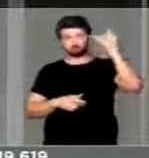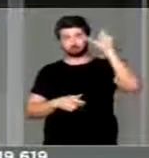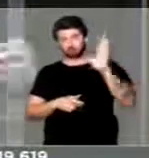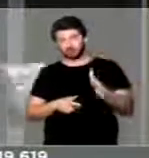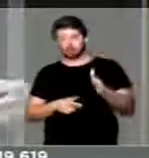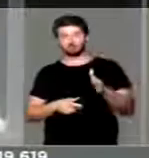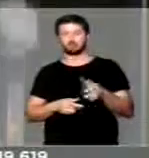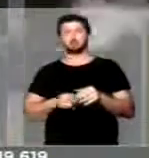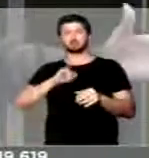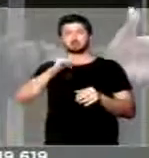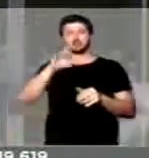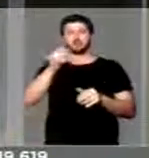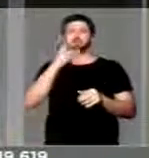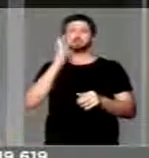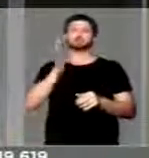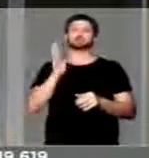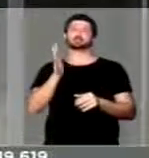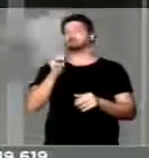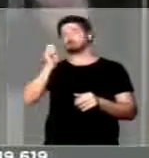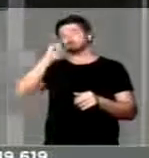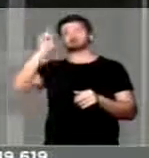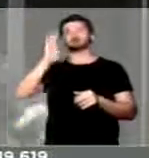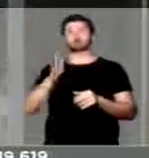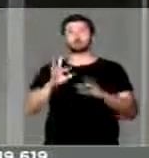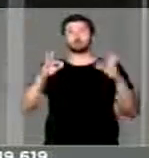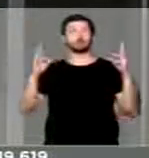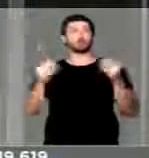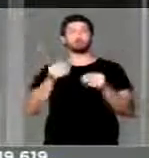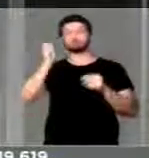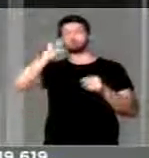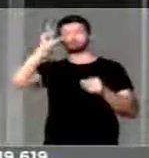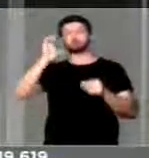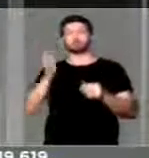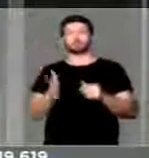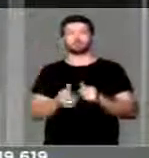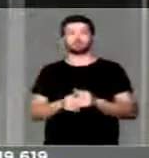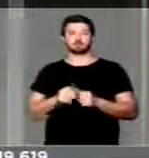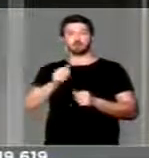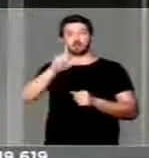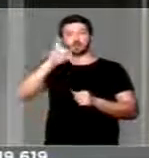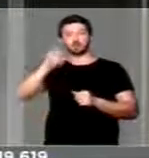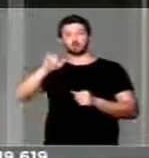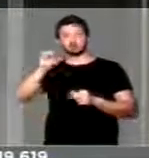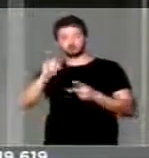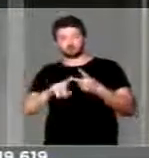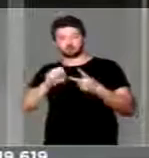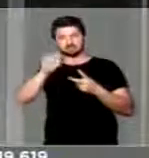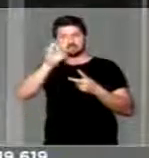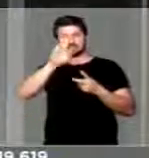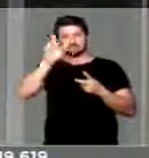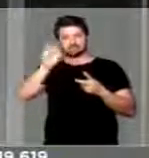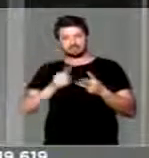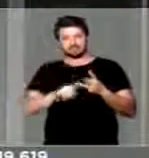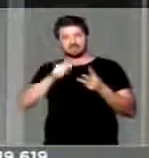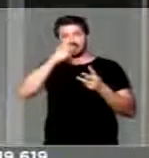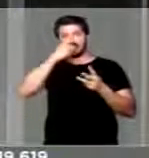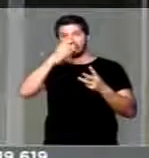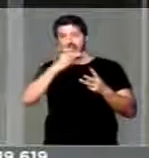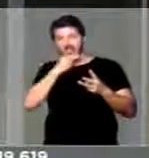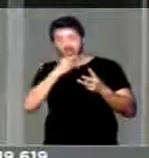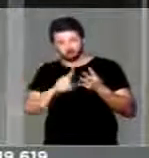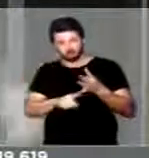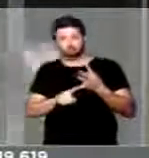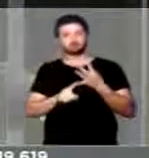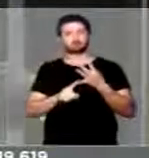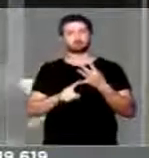E Jucá diz, caiu Todos eles Aloysio, Serra, Aécio